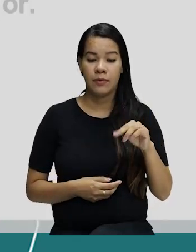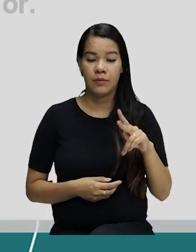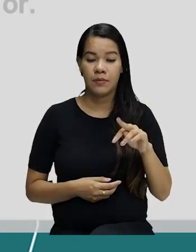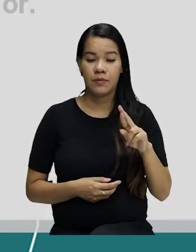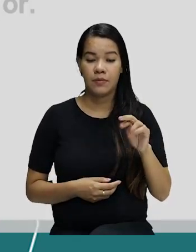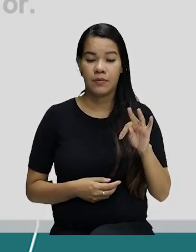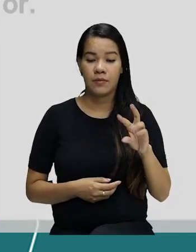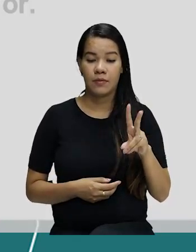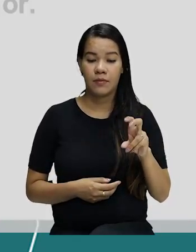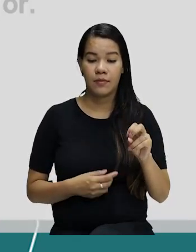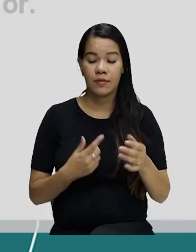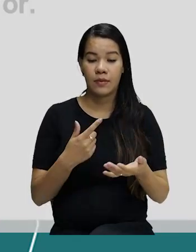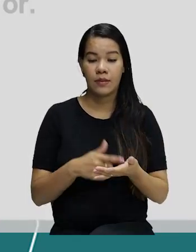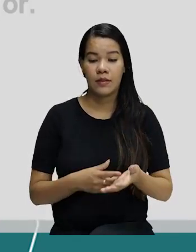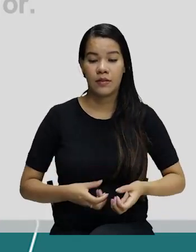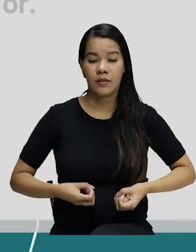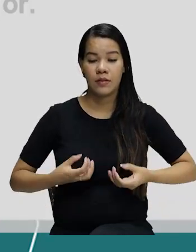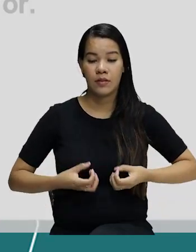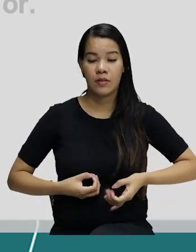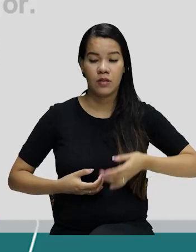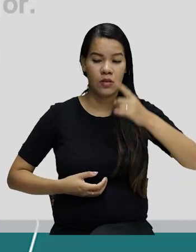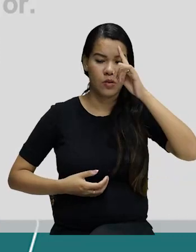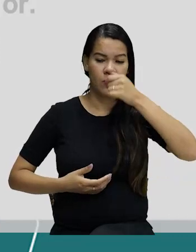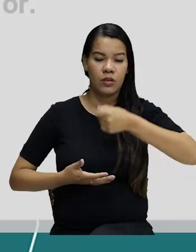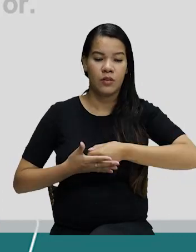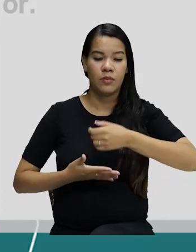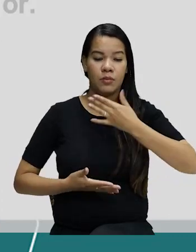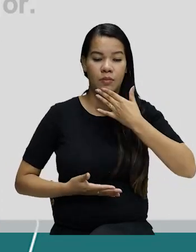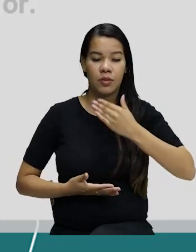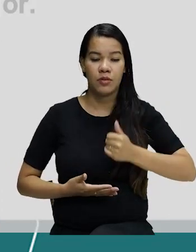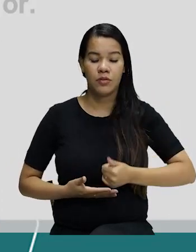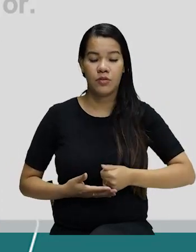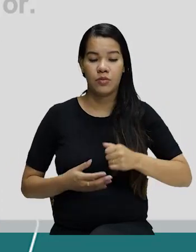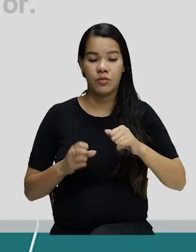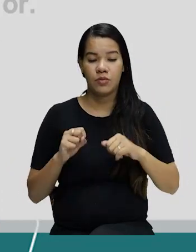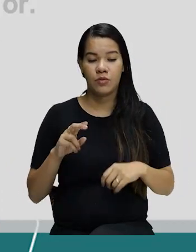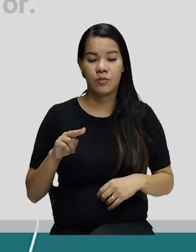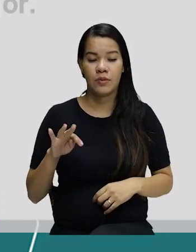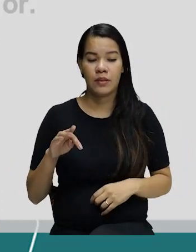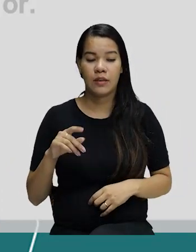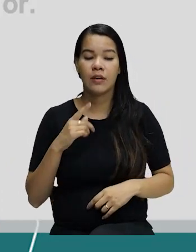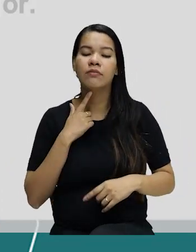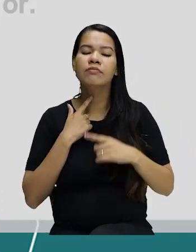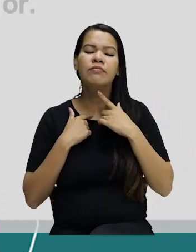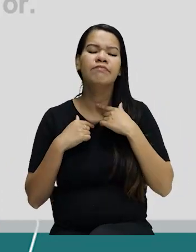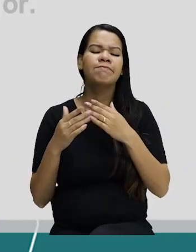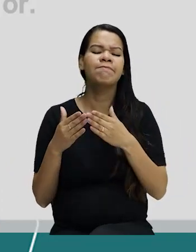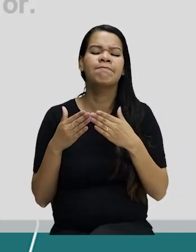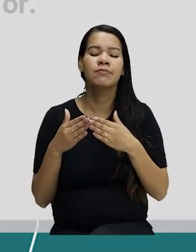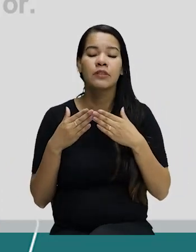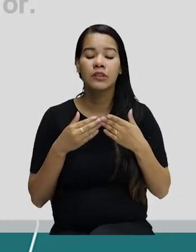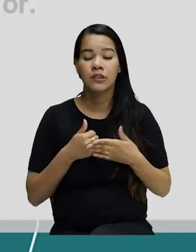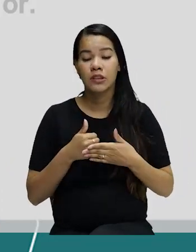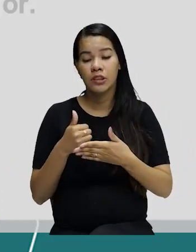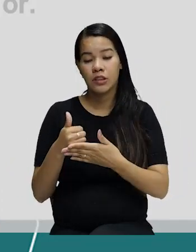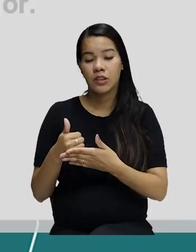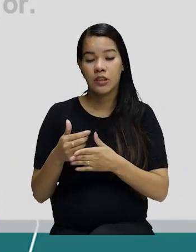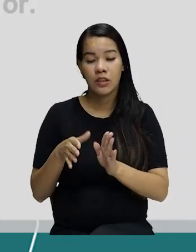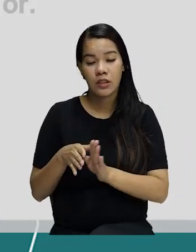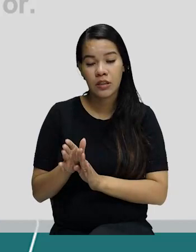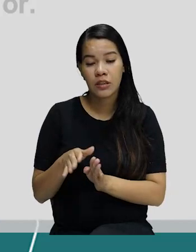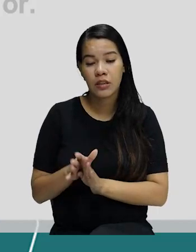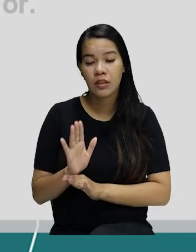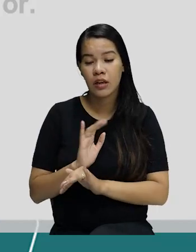expressam ordem, pedido, súplica, desejo, sugestão, orientação,